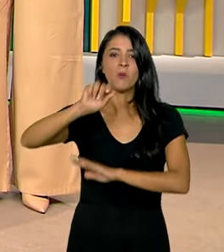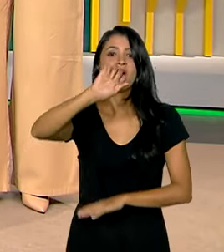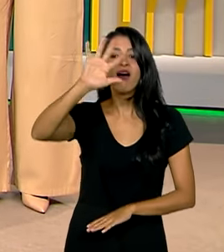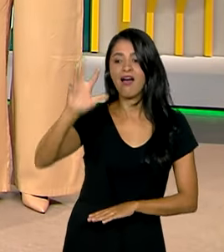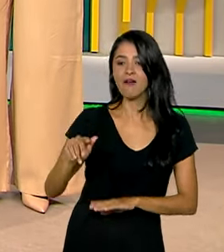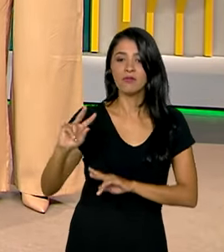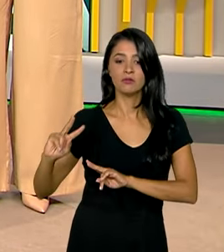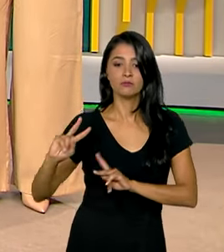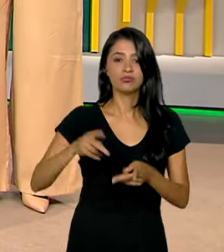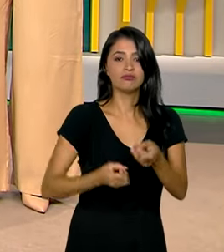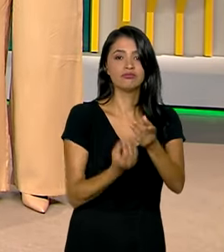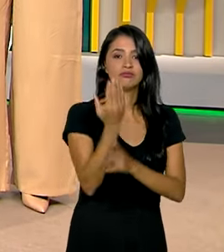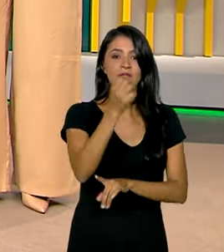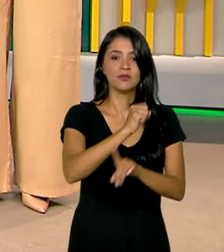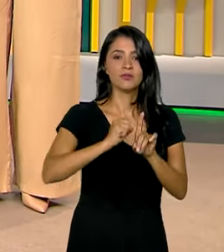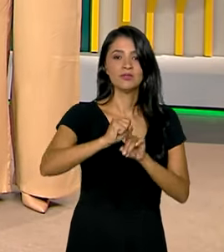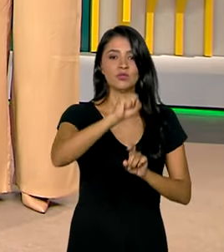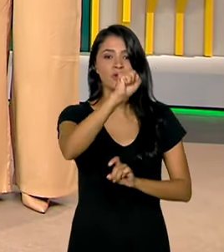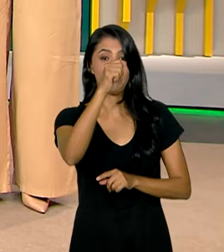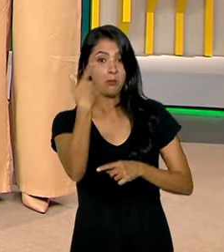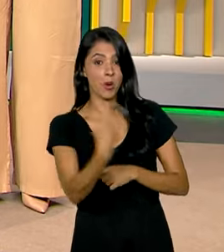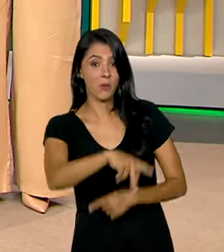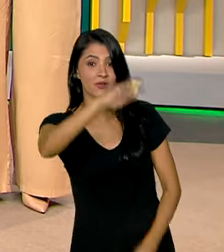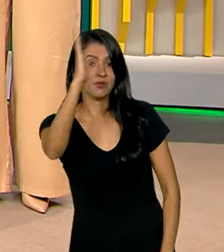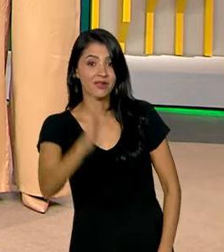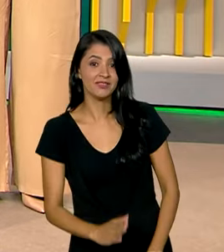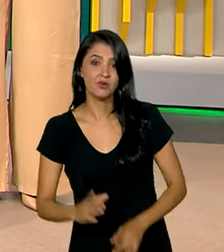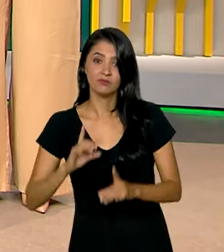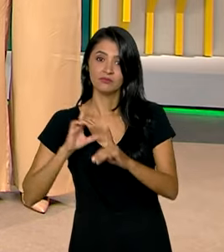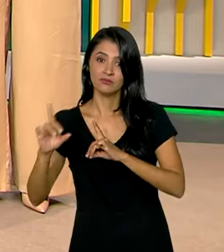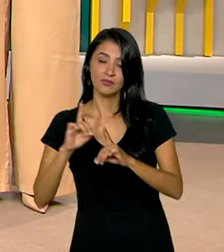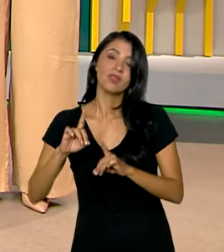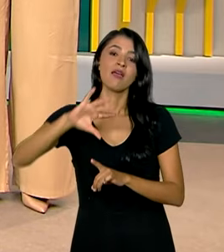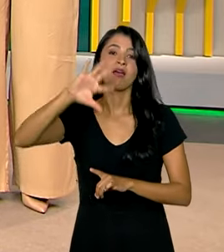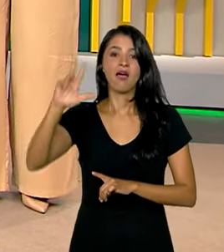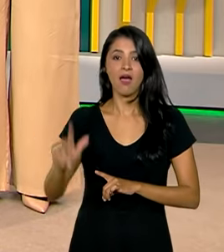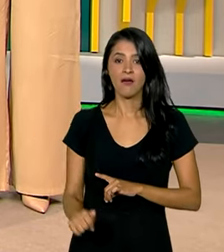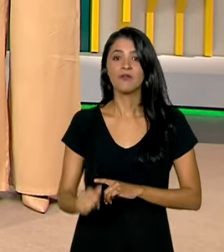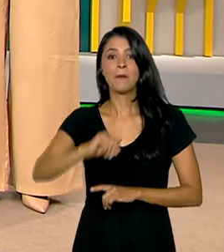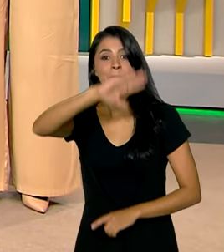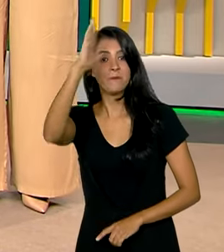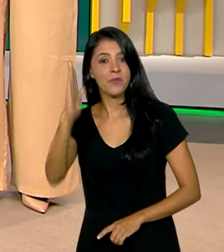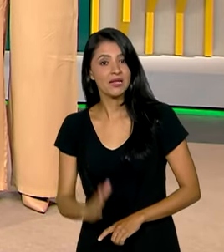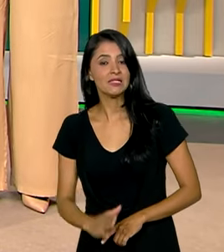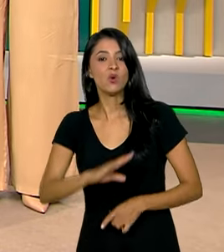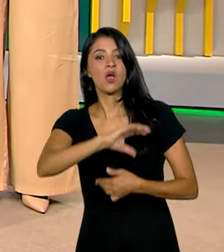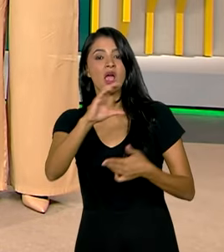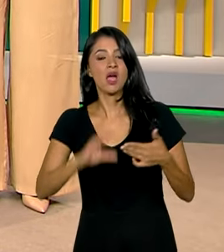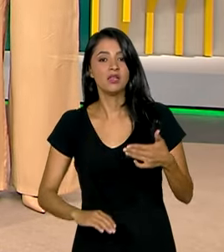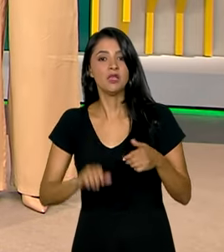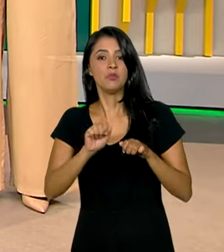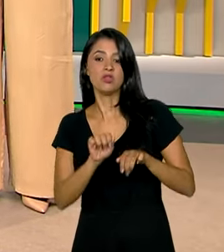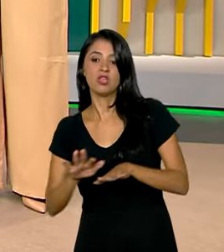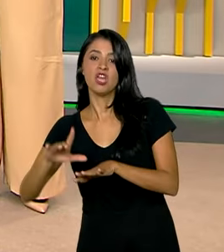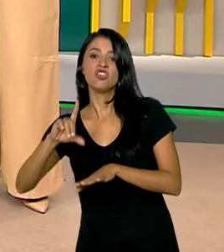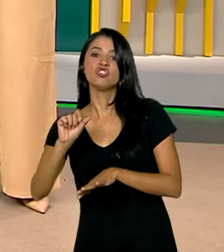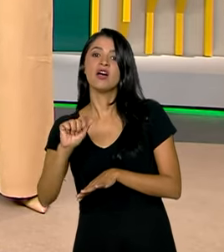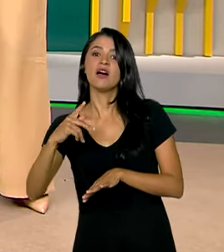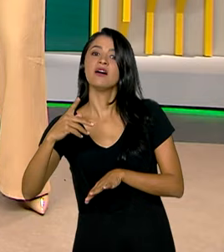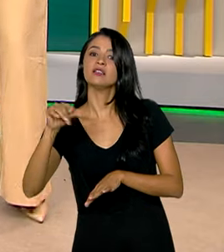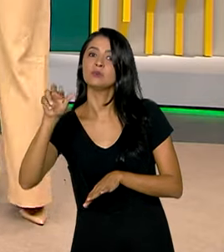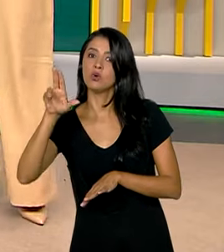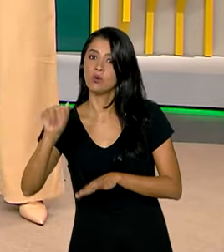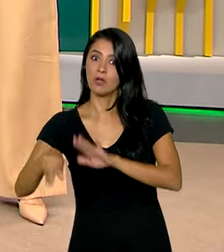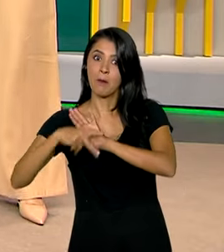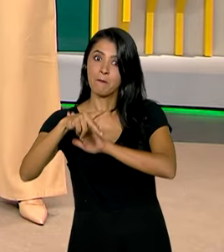sociedade brasileira. É o Diálogos Culturais África-Brasil-Caribe-Diáspora, evento que faz parte das celebrações do